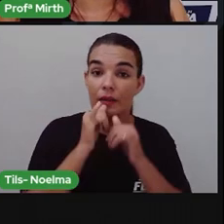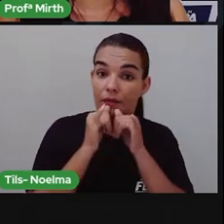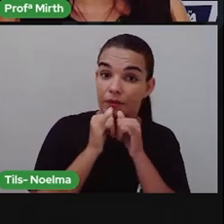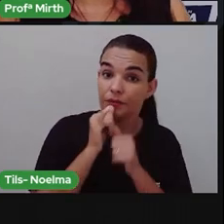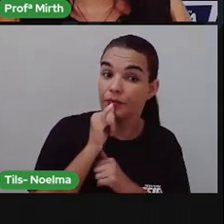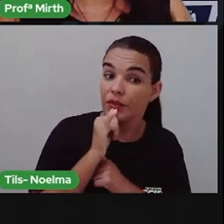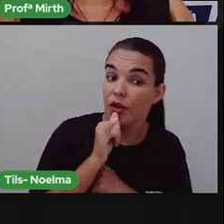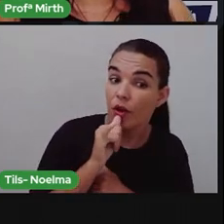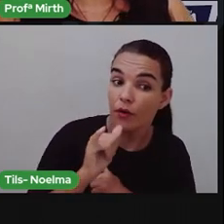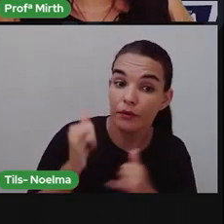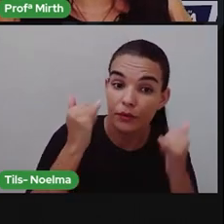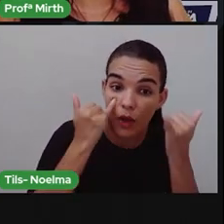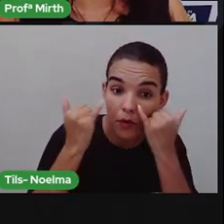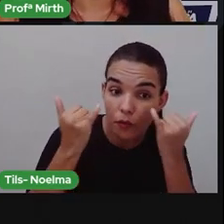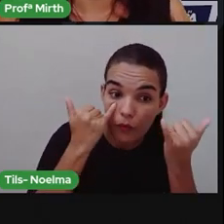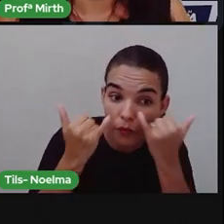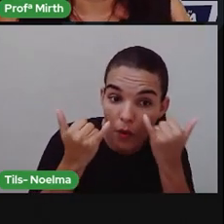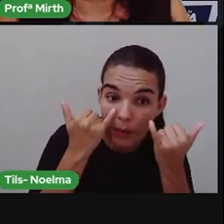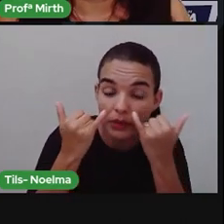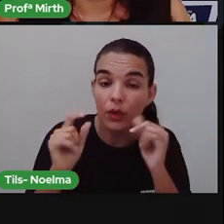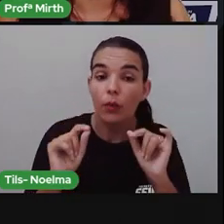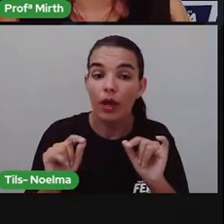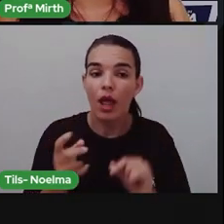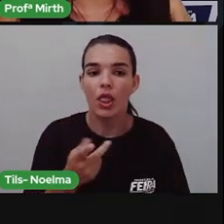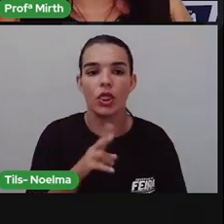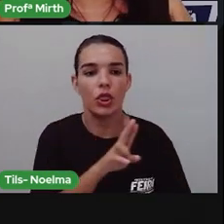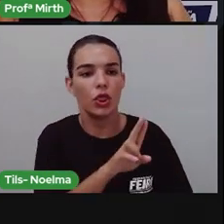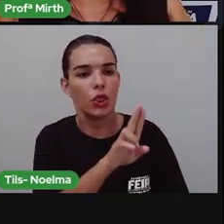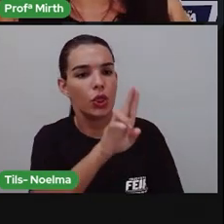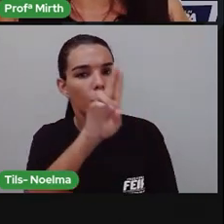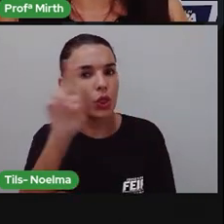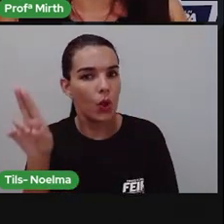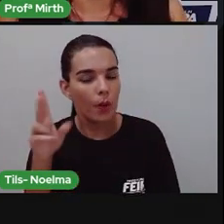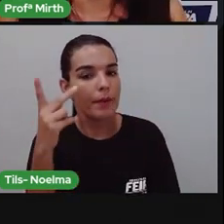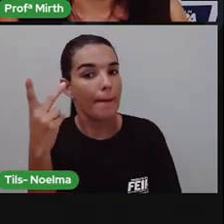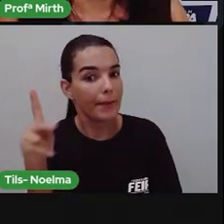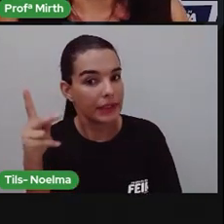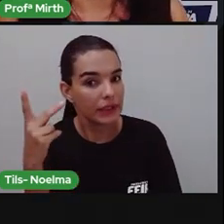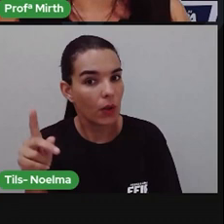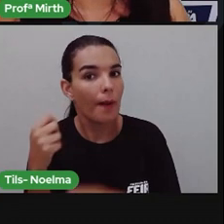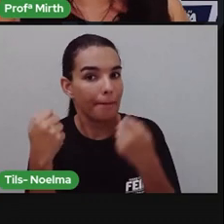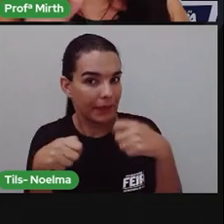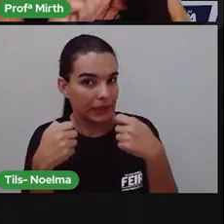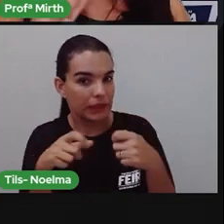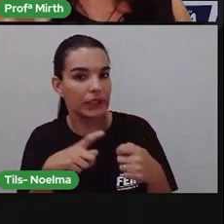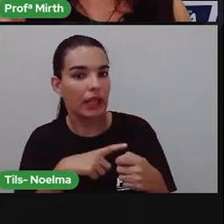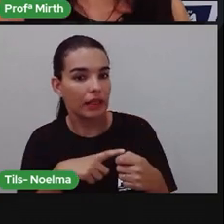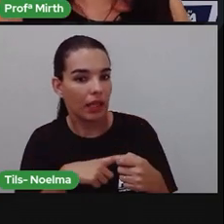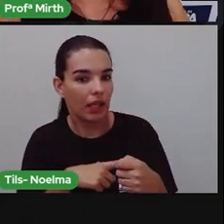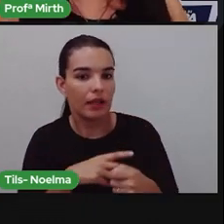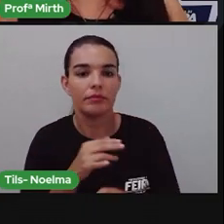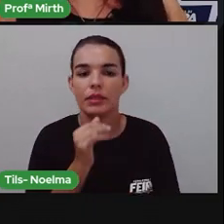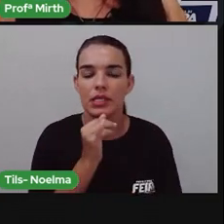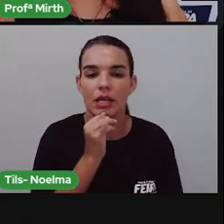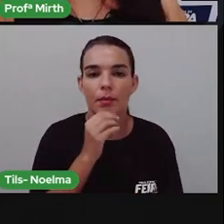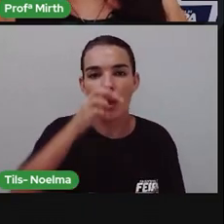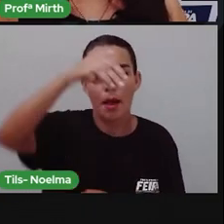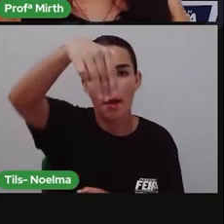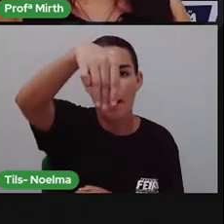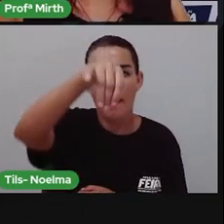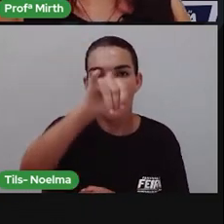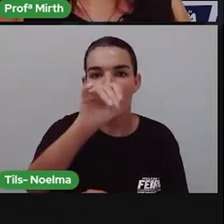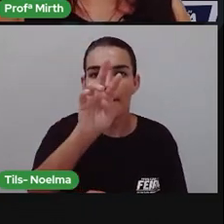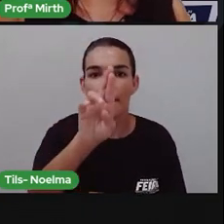informações quanto ao nome da pessoa. A gente tem que colocar ali, emite o Carol Soares Santos,